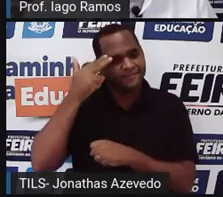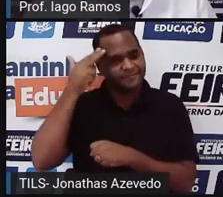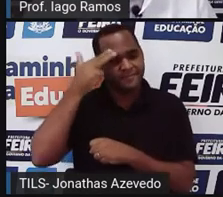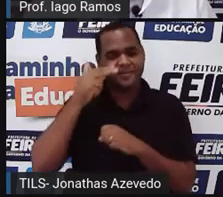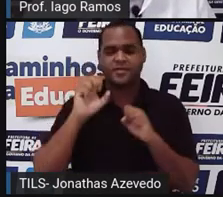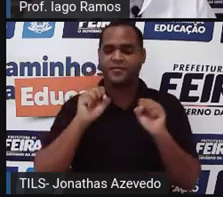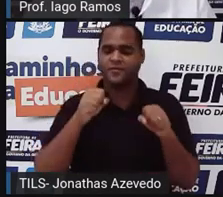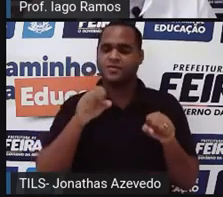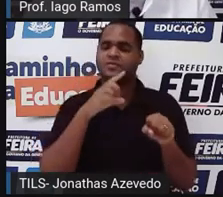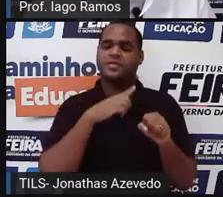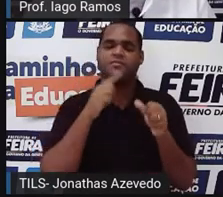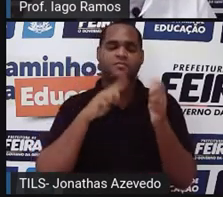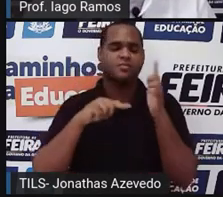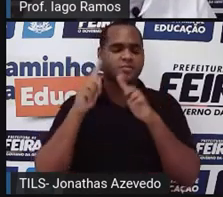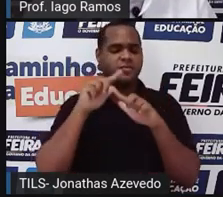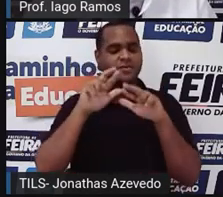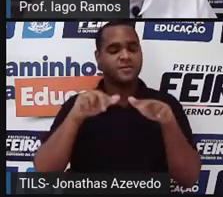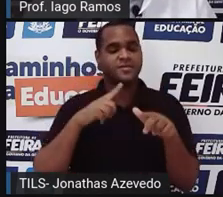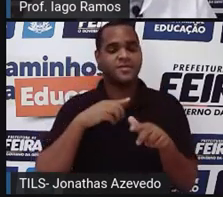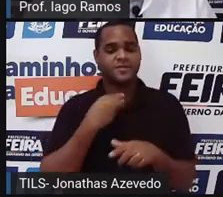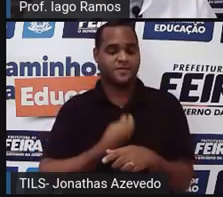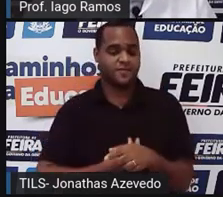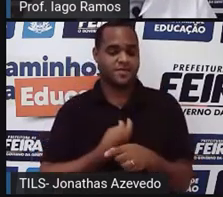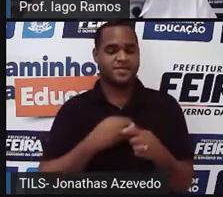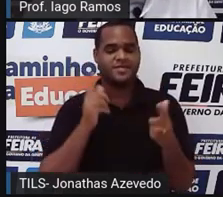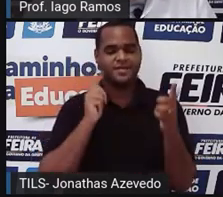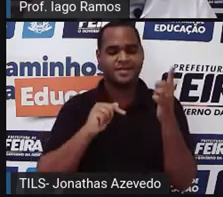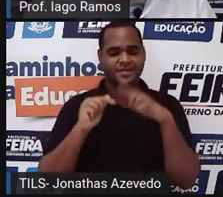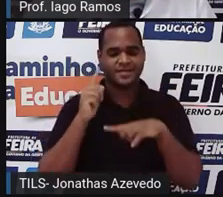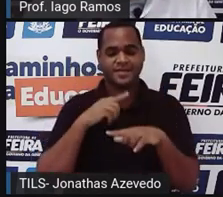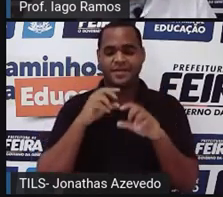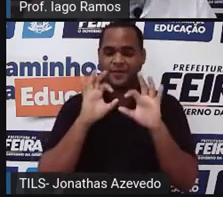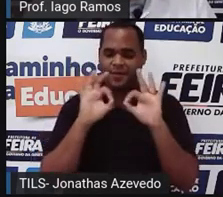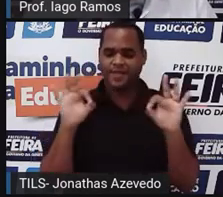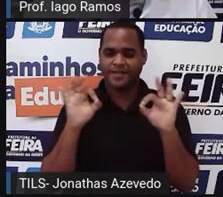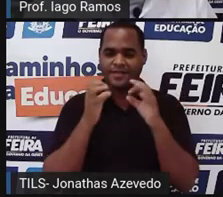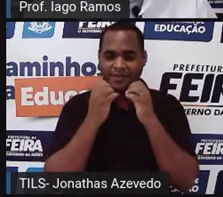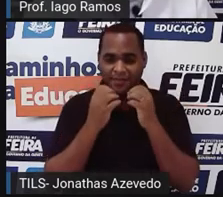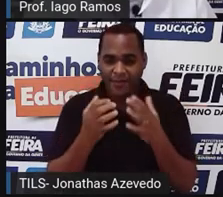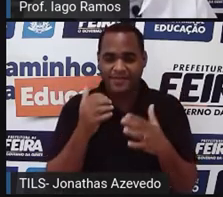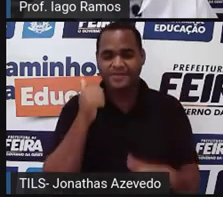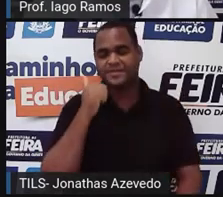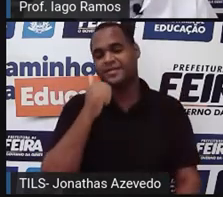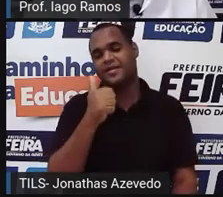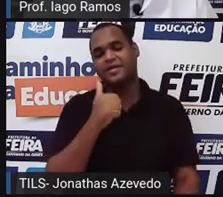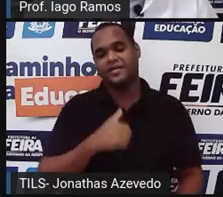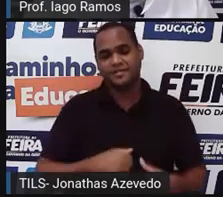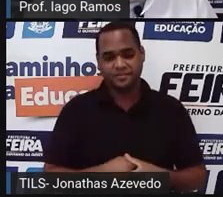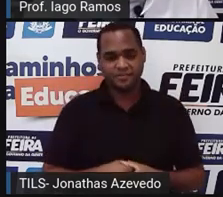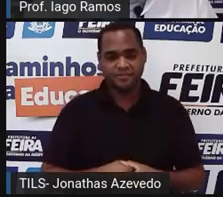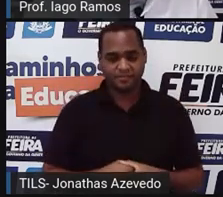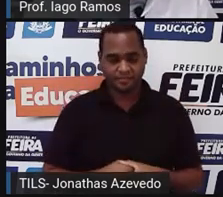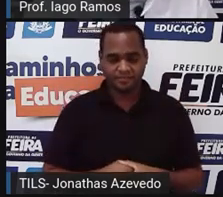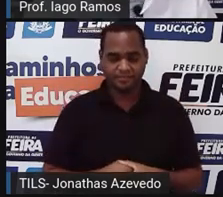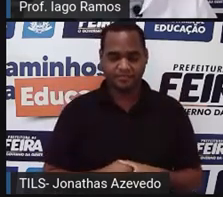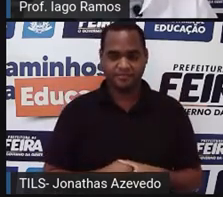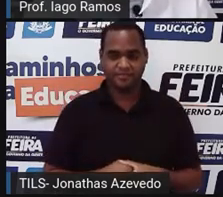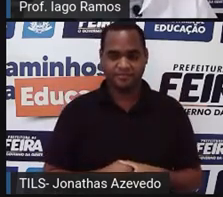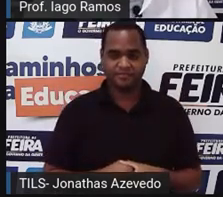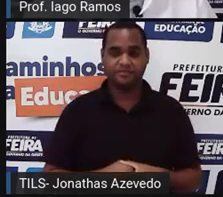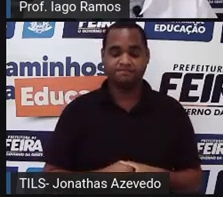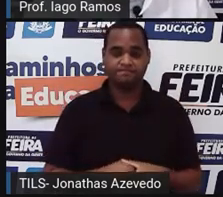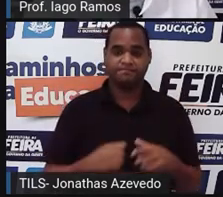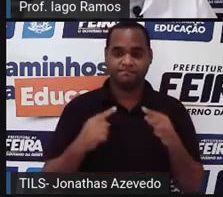que um dia possa acontecer na sua vida. Tá bom? É isso aí? Beleza? Então, dentro